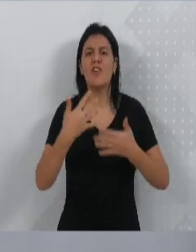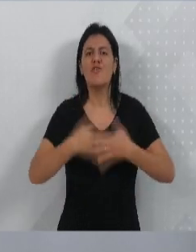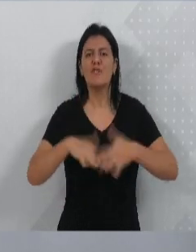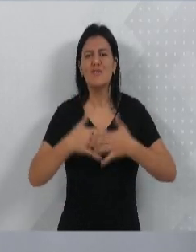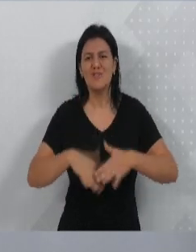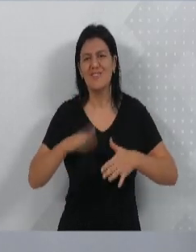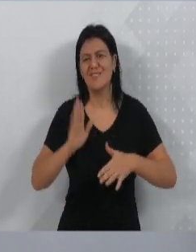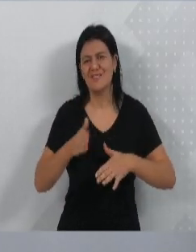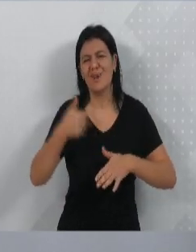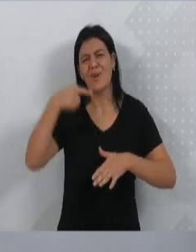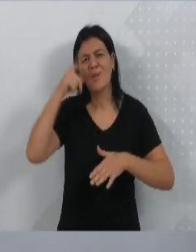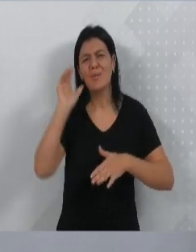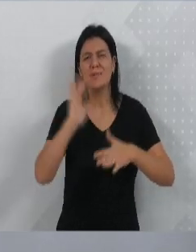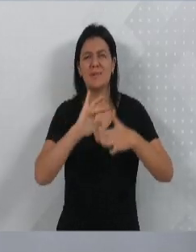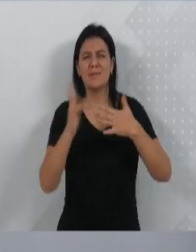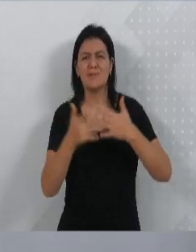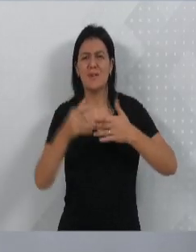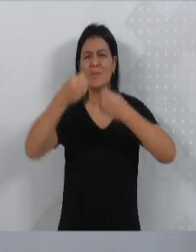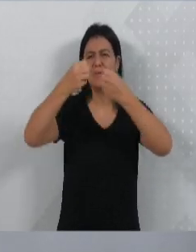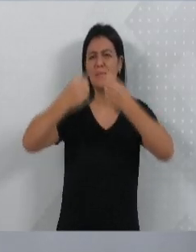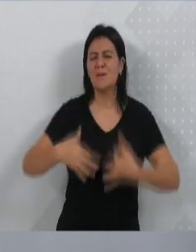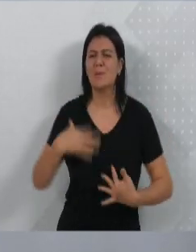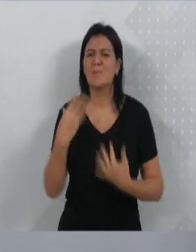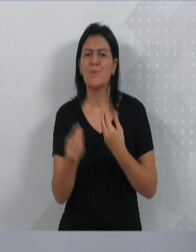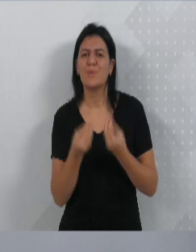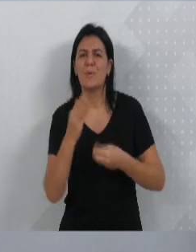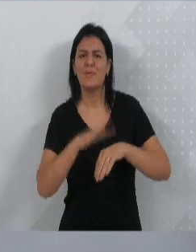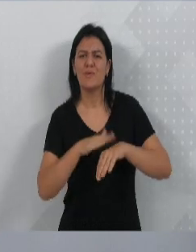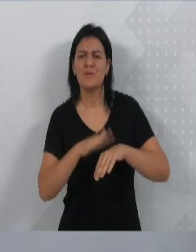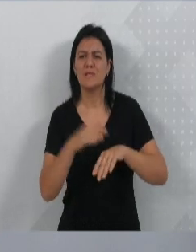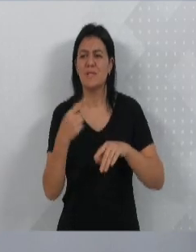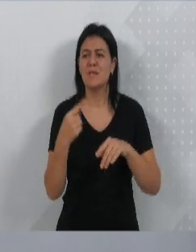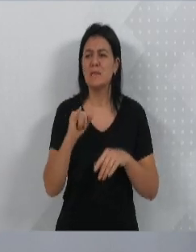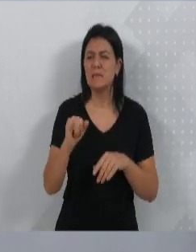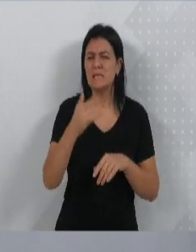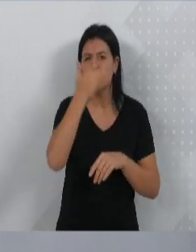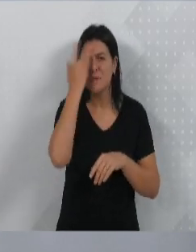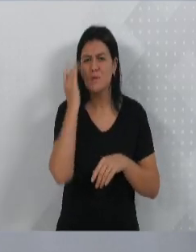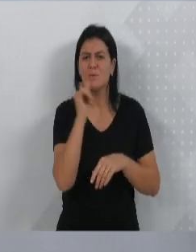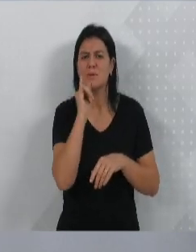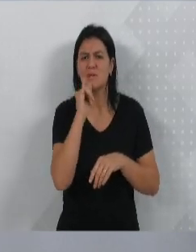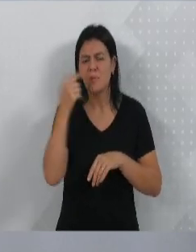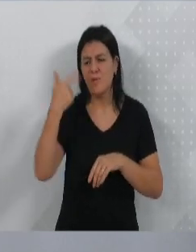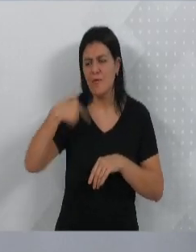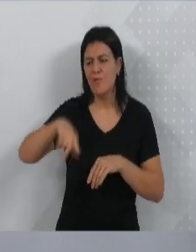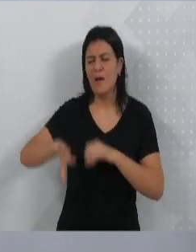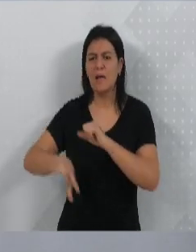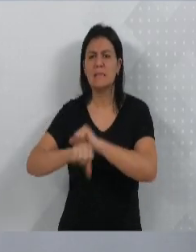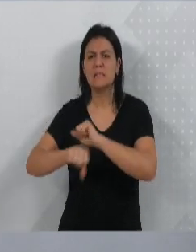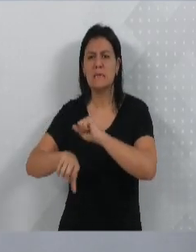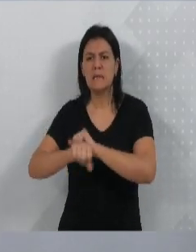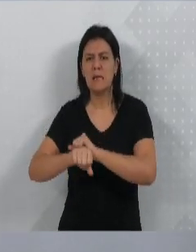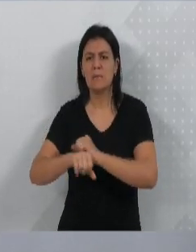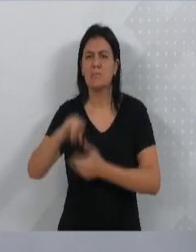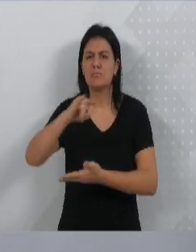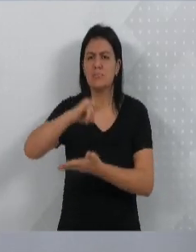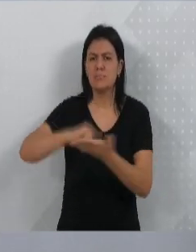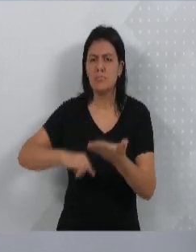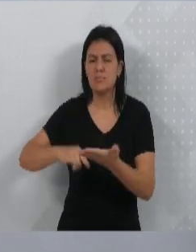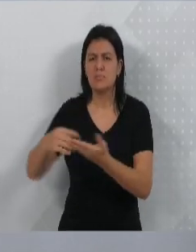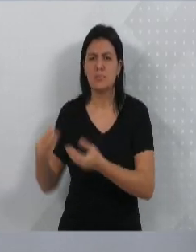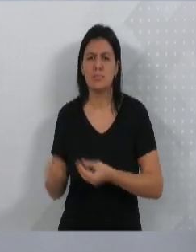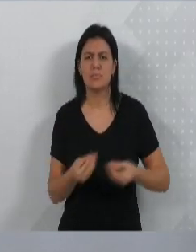nossas redes sociais, vereador Maurício, o caminho, como que a população faz para ir até o CETERB, para conseguir os documentos para se levar,